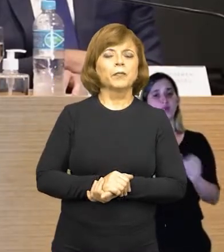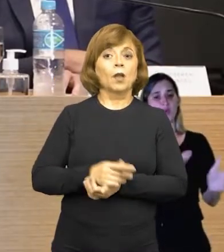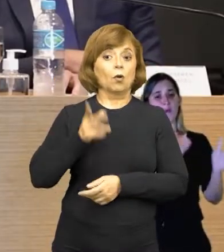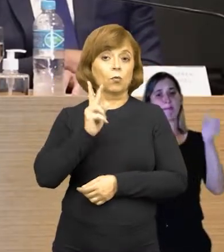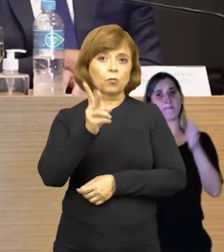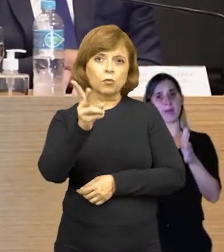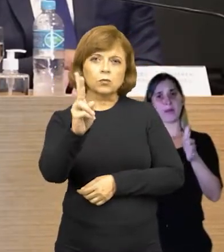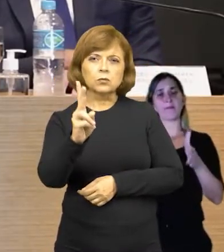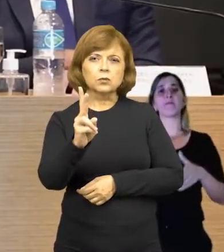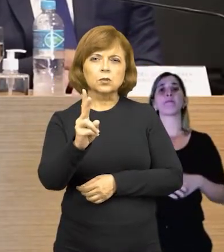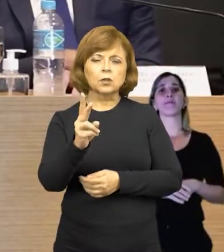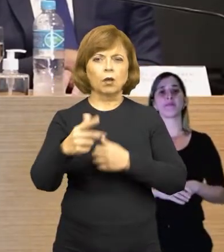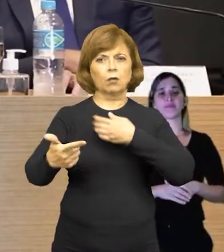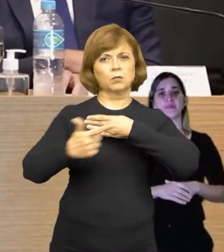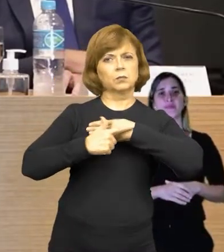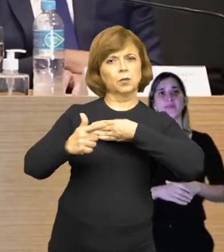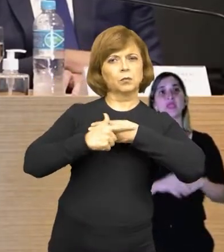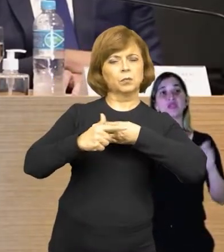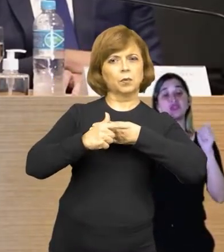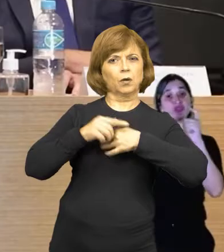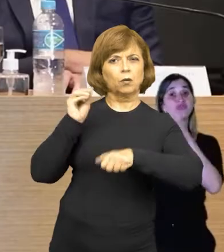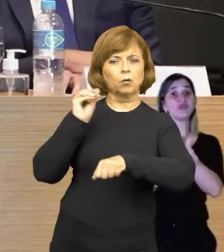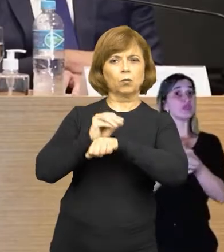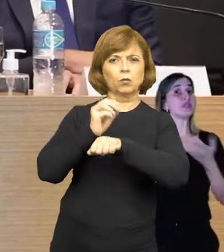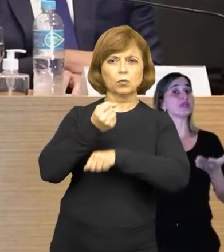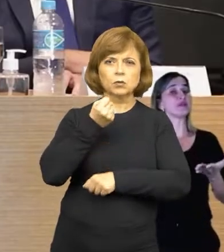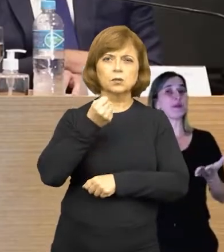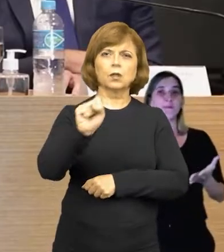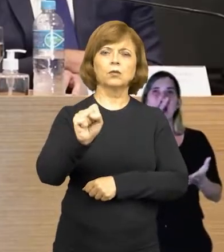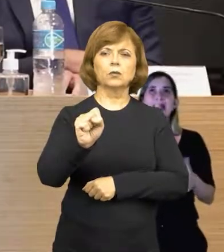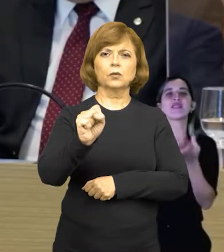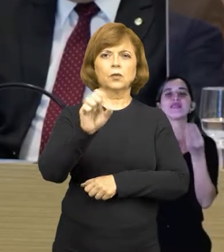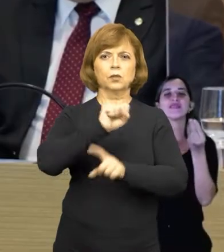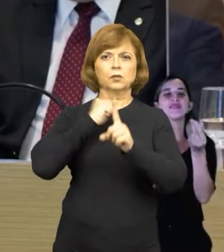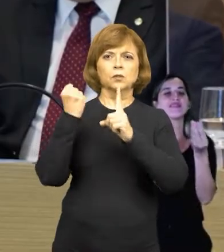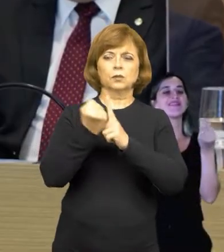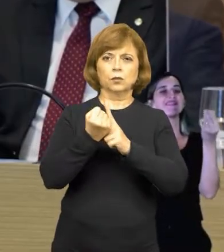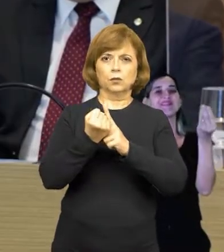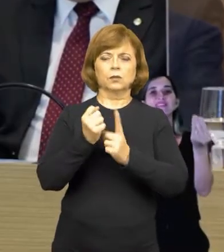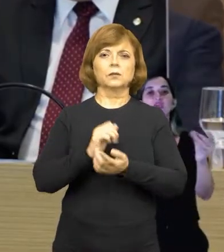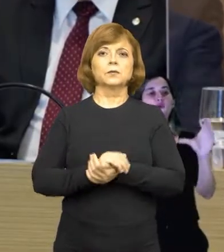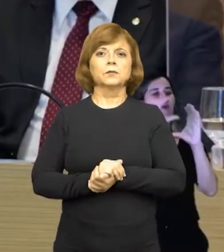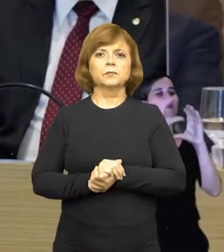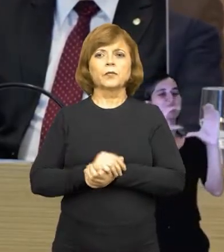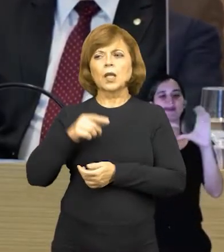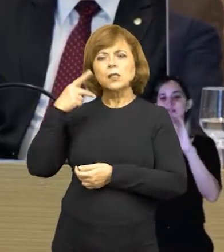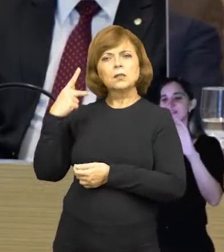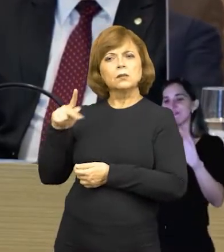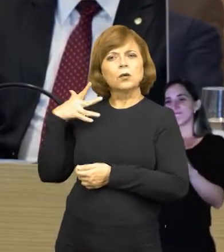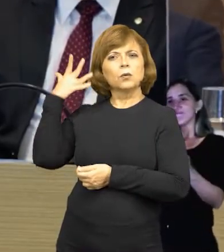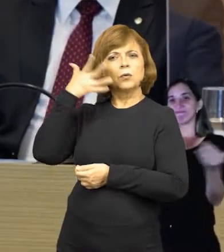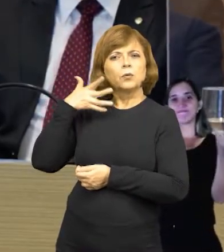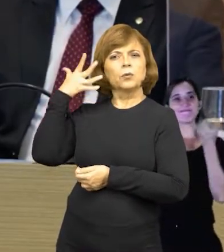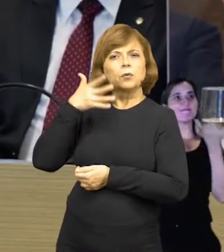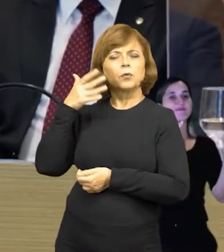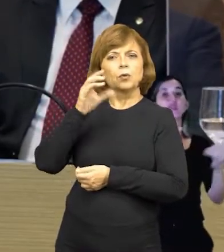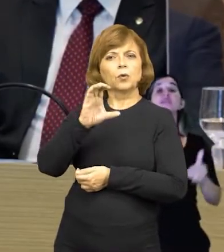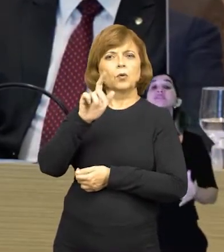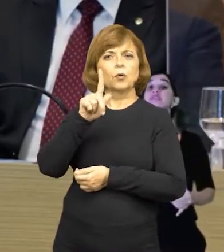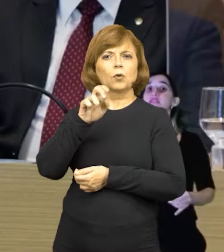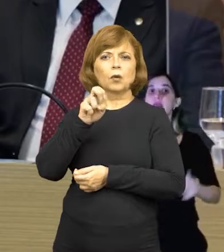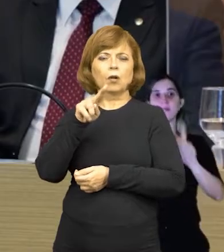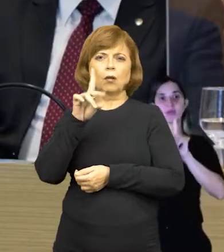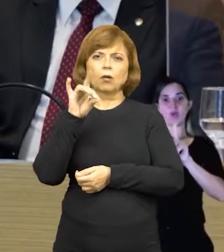exercendo o papel de defesa da sociedade. Fecha aspas. Em seu discurso, Cláudio Henrique ratificou que a